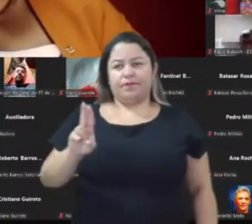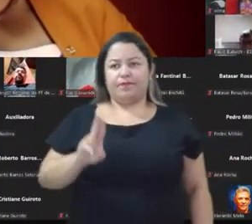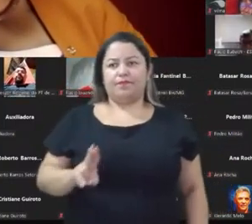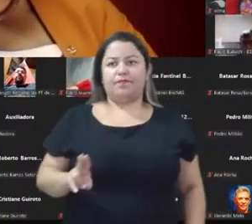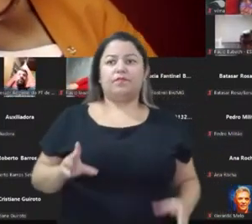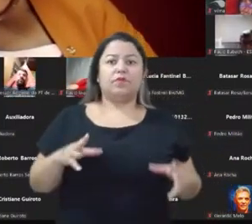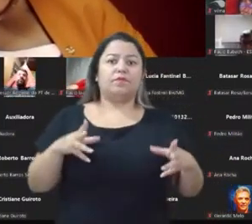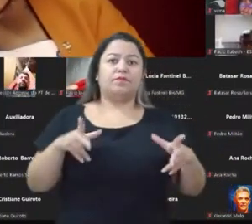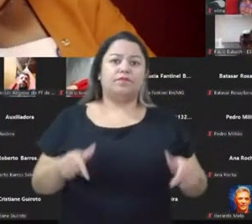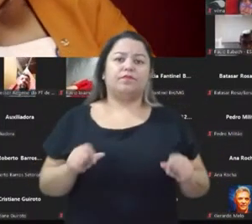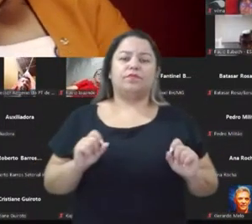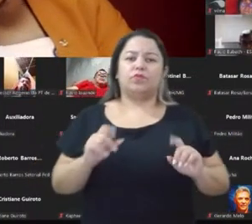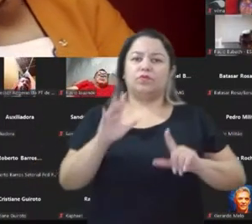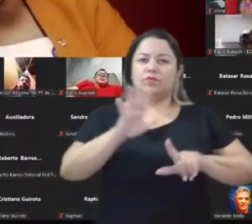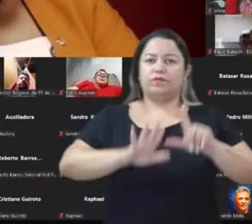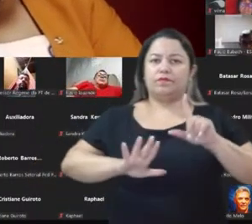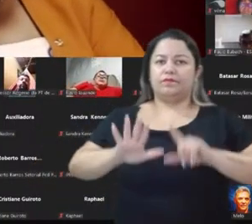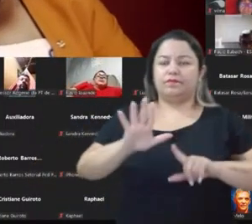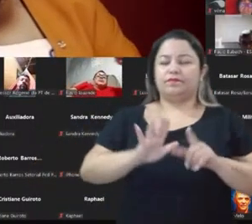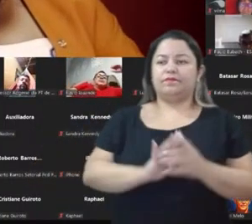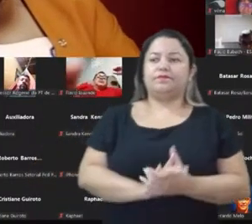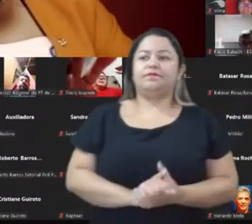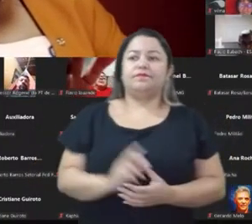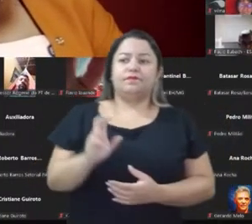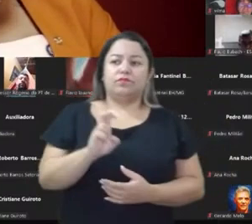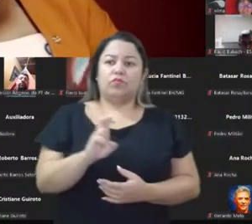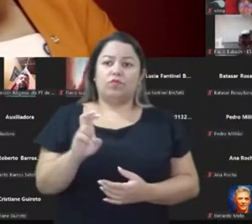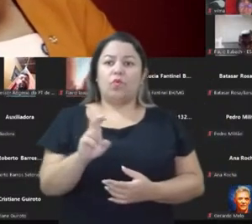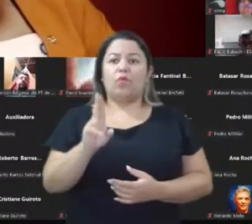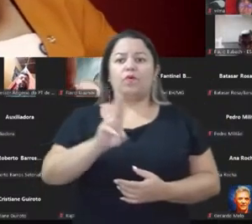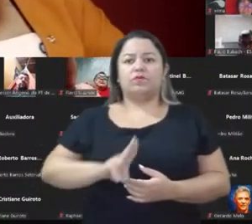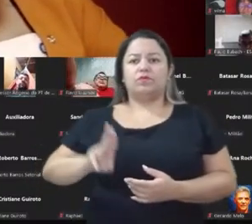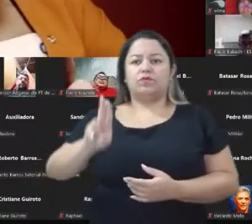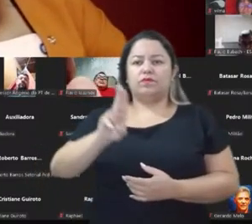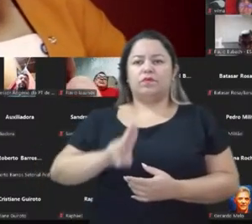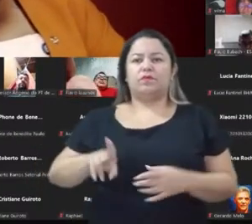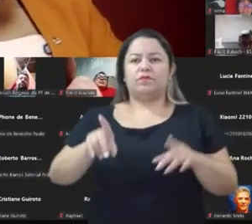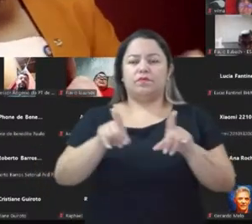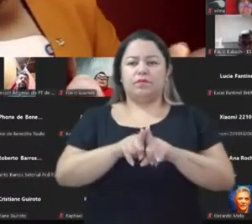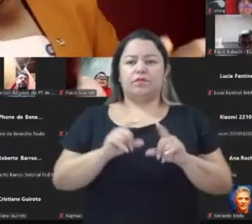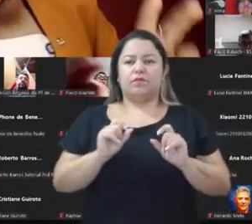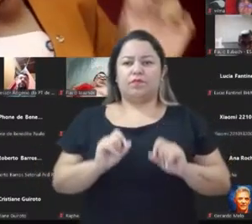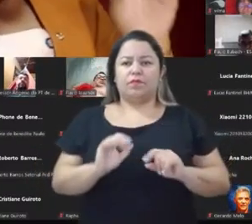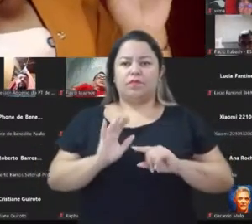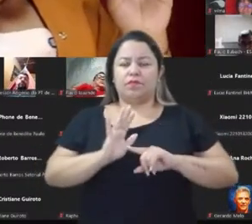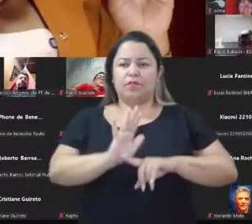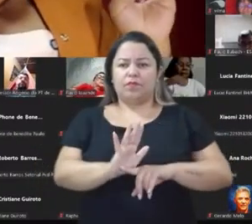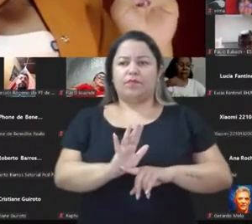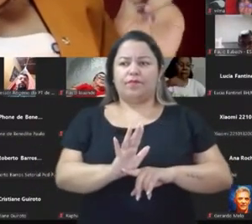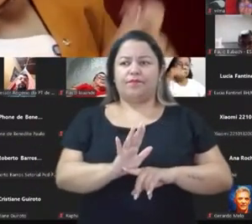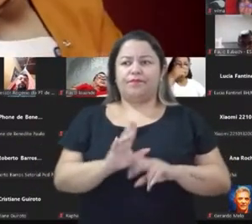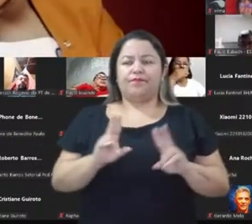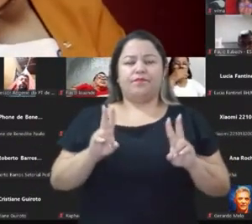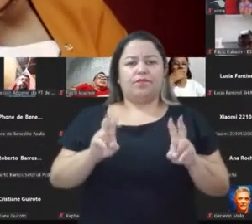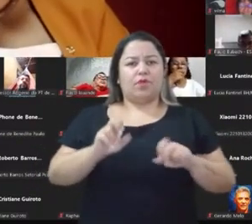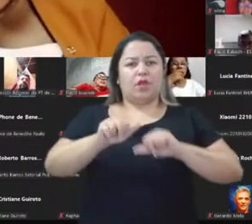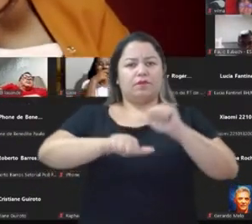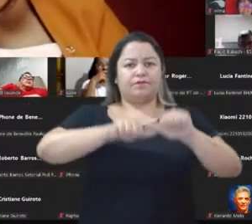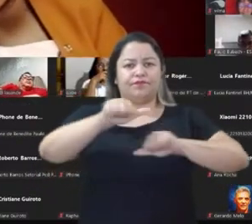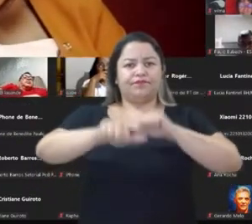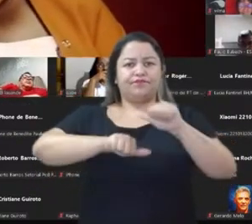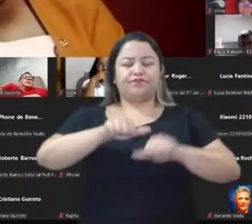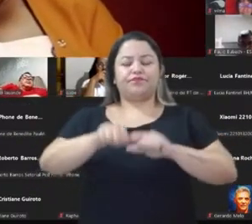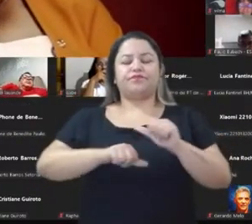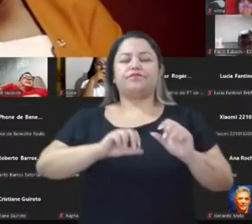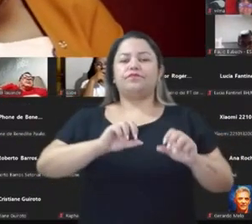em todas as suas plataformas. Quinto, quando utiliza argumentos a favor de uma dita transformação do